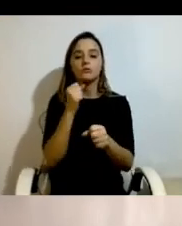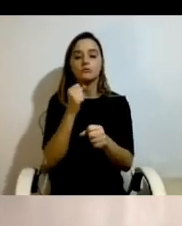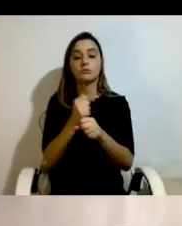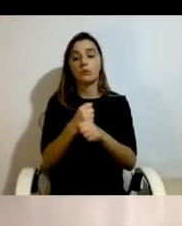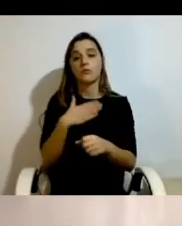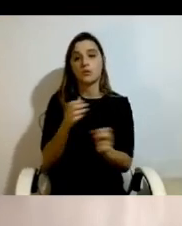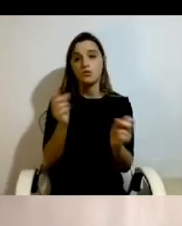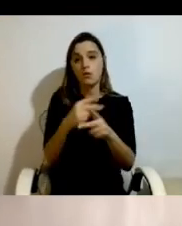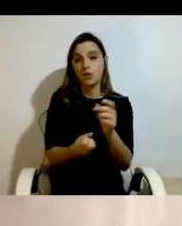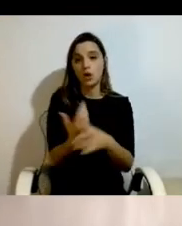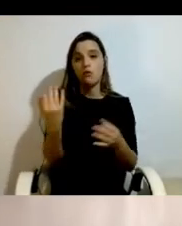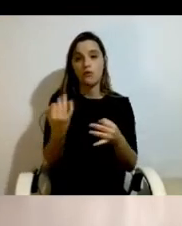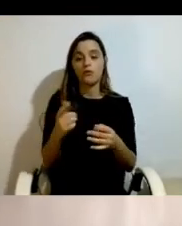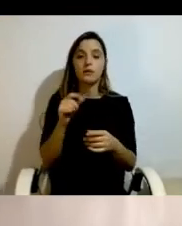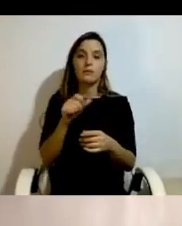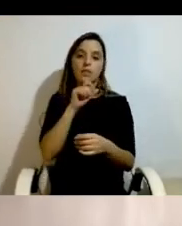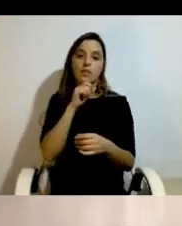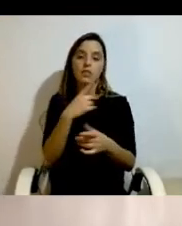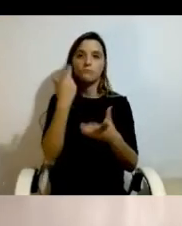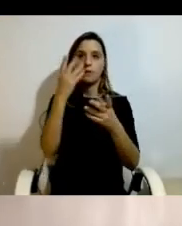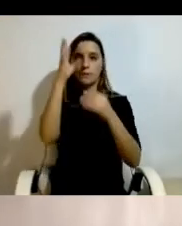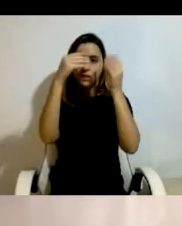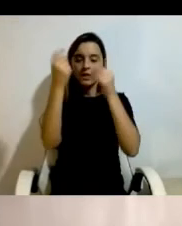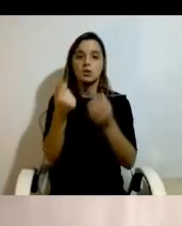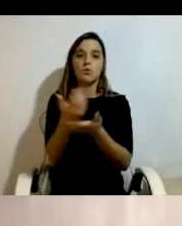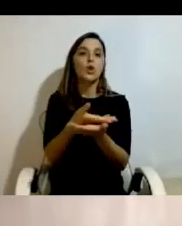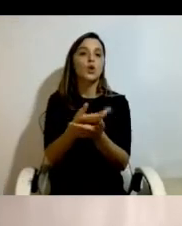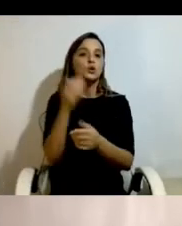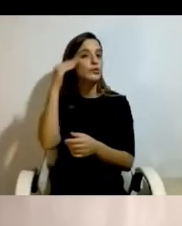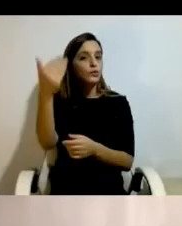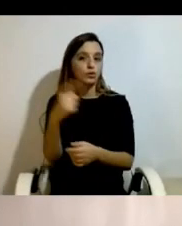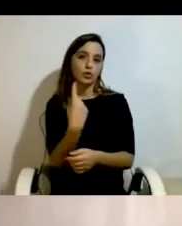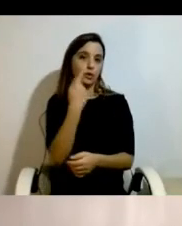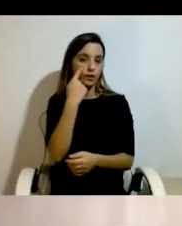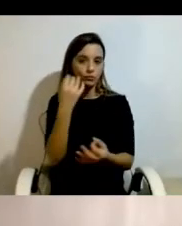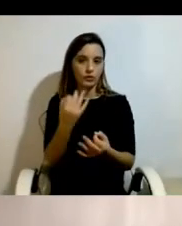mesmo como aprendizagem para a criação de um negócio futuro, como nós verificámos. Avança?